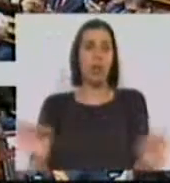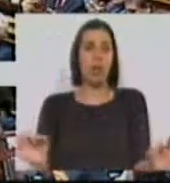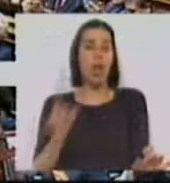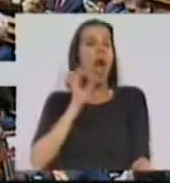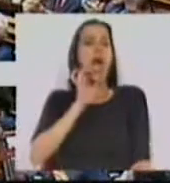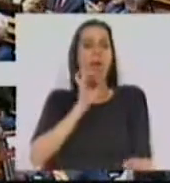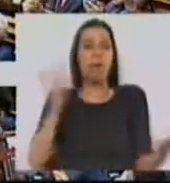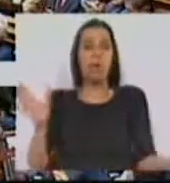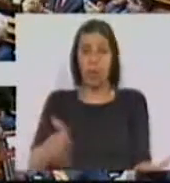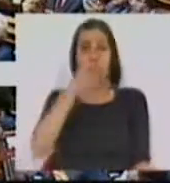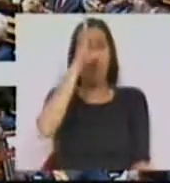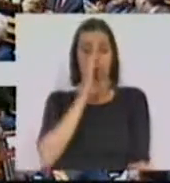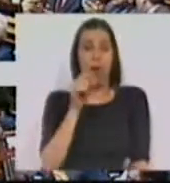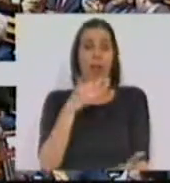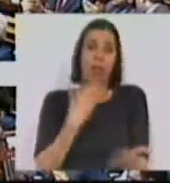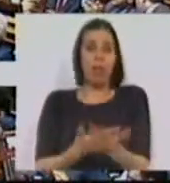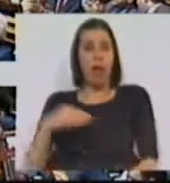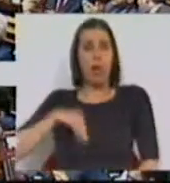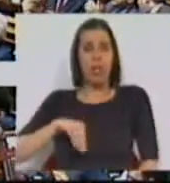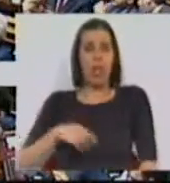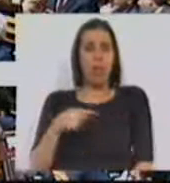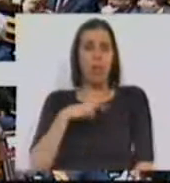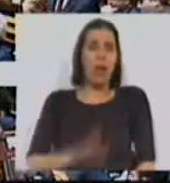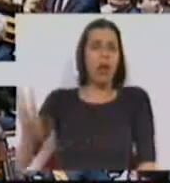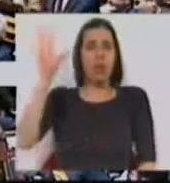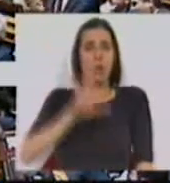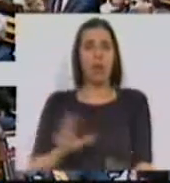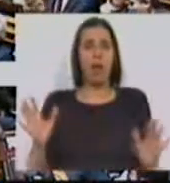importância que o Primeiro-Ministro dá ao salário mínimo nacional.